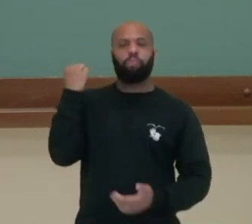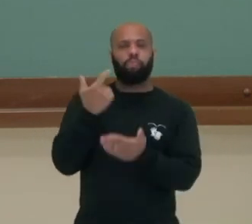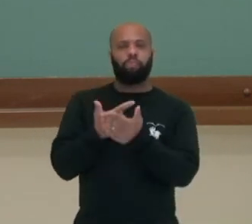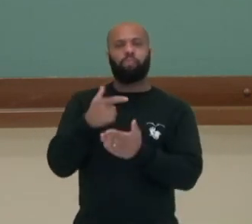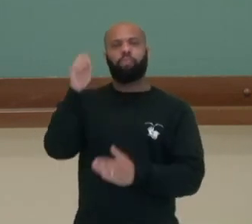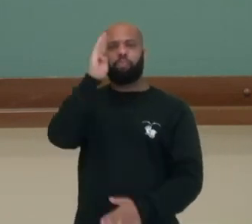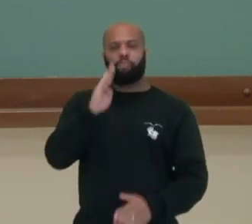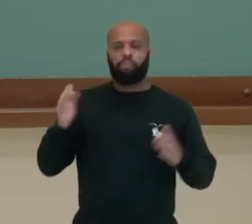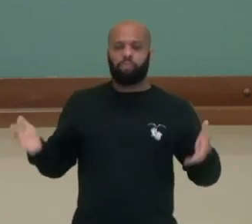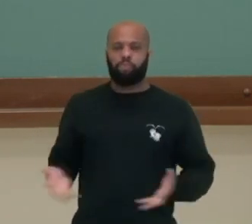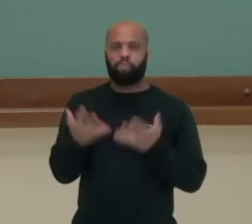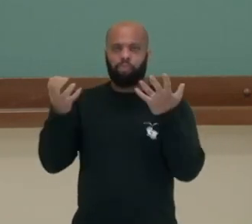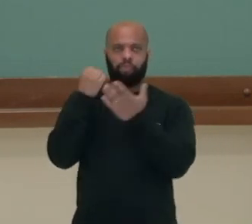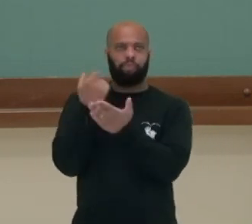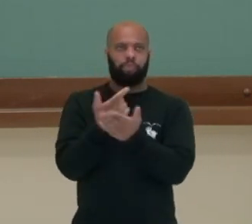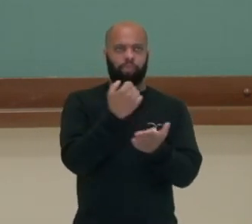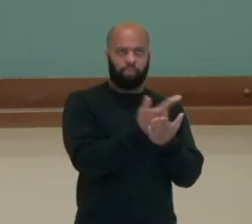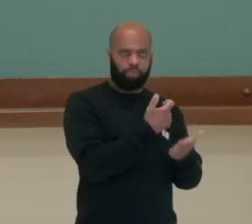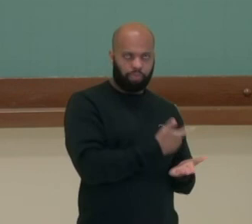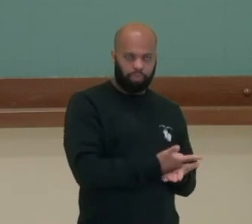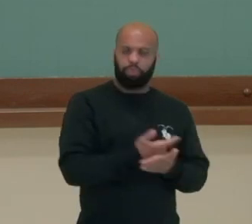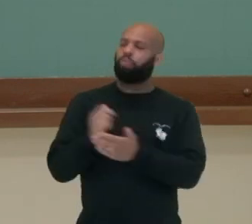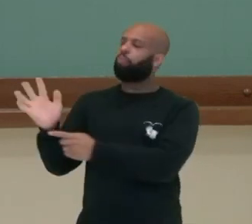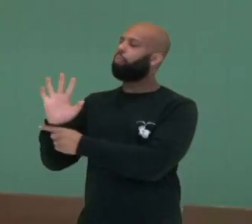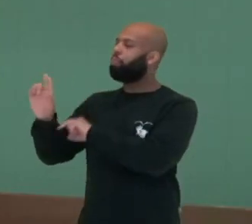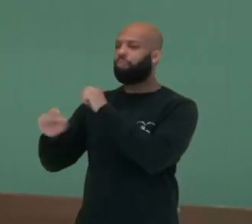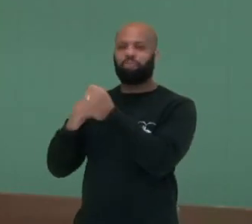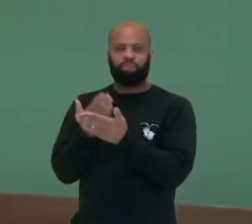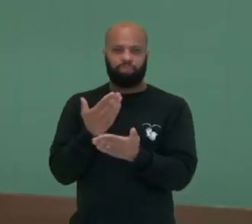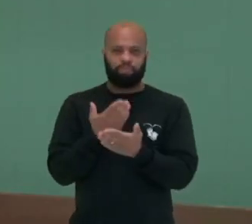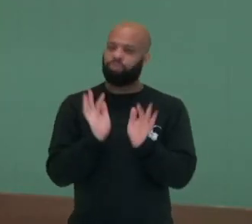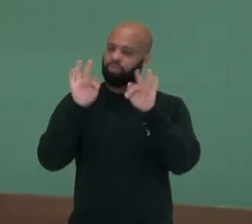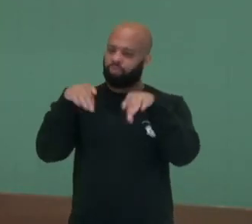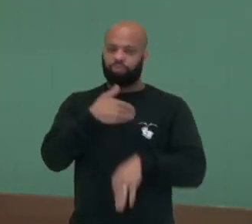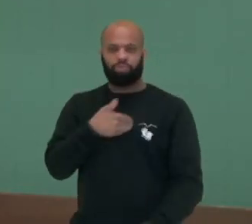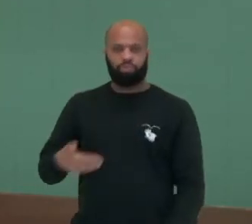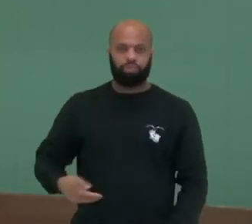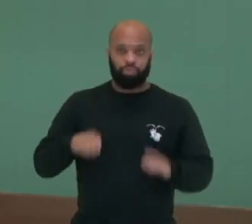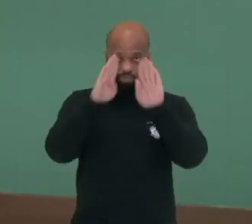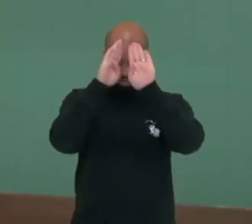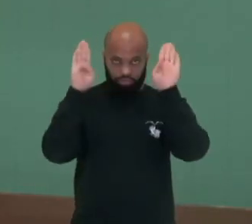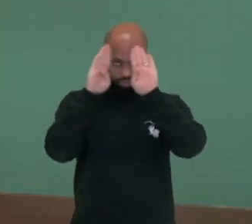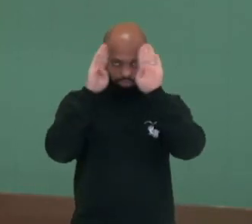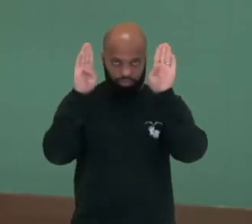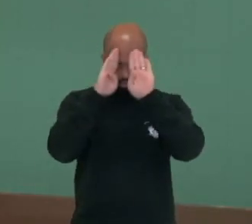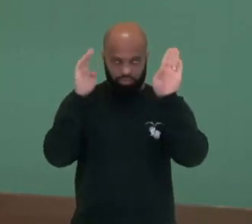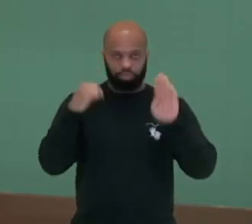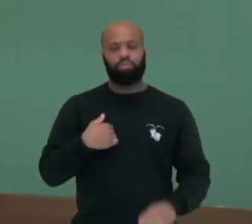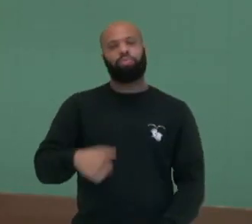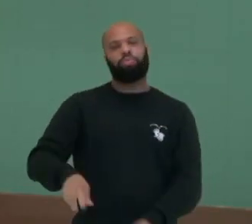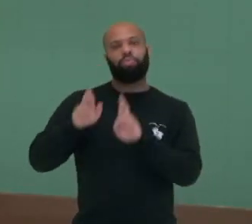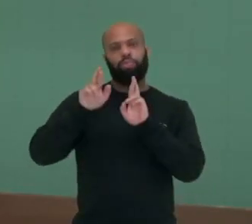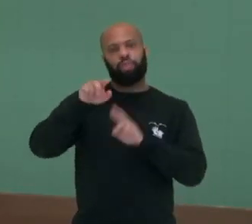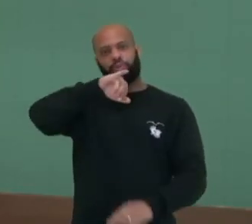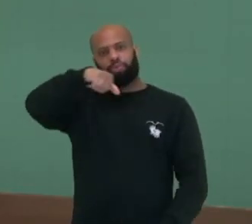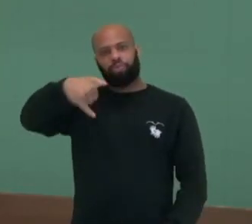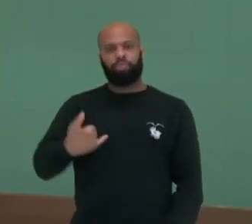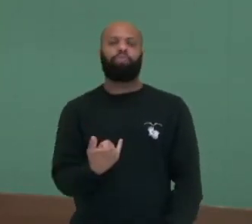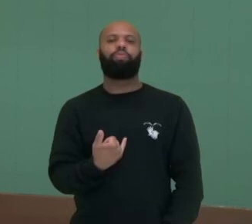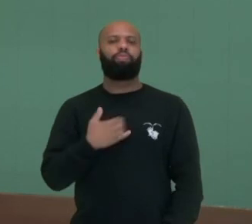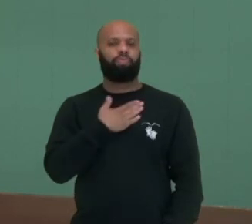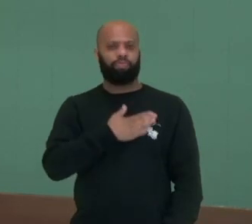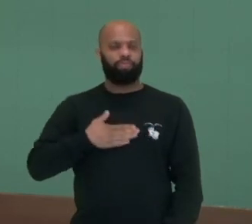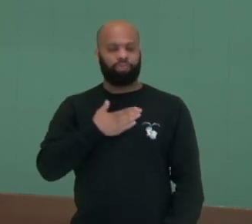e incentivou o consumo. Neste vídeo, nós falamos sobre o fim do governo Collor e o governo